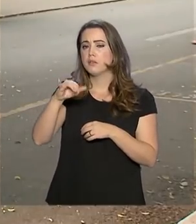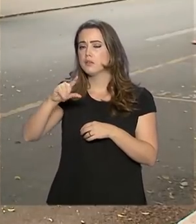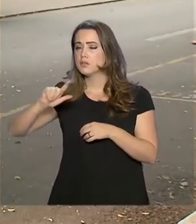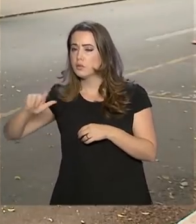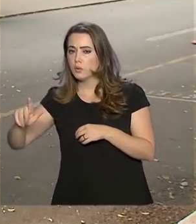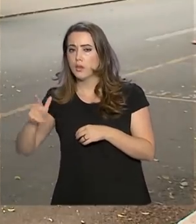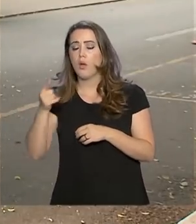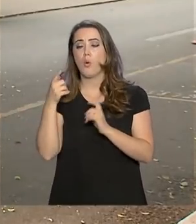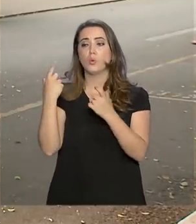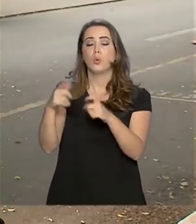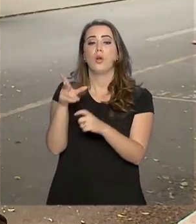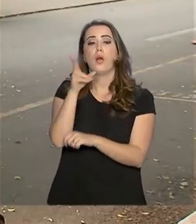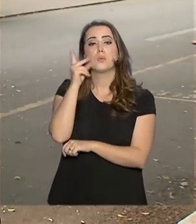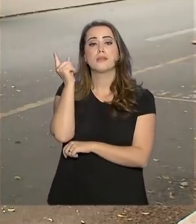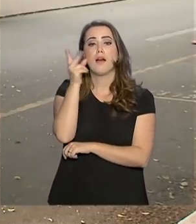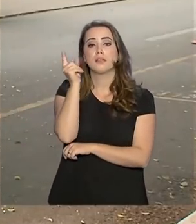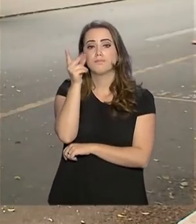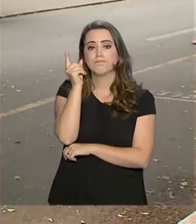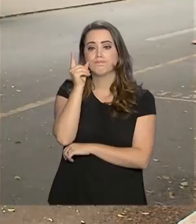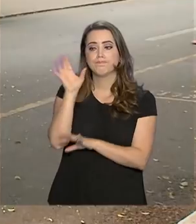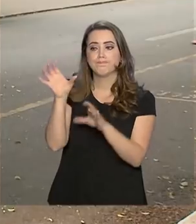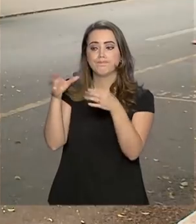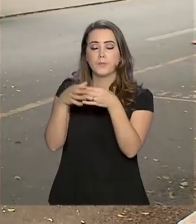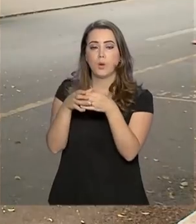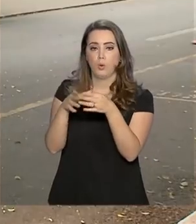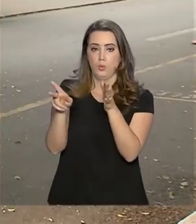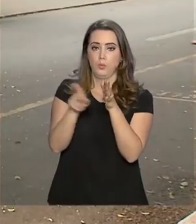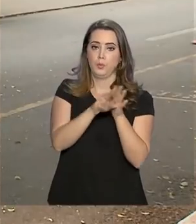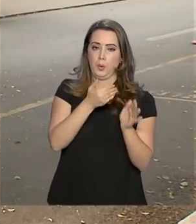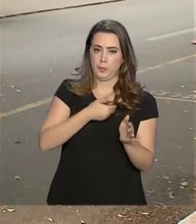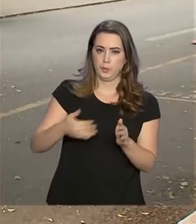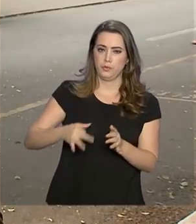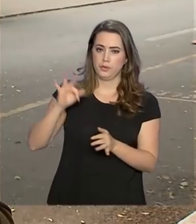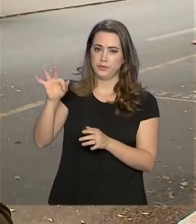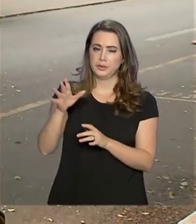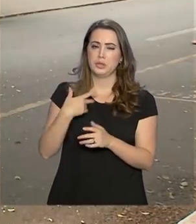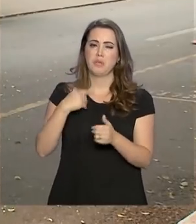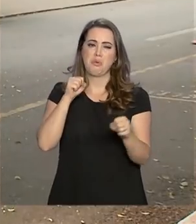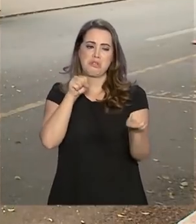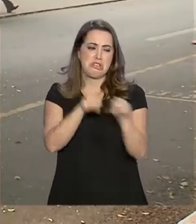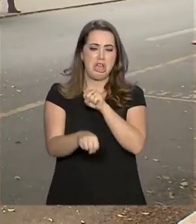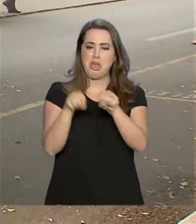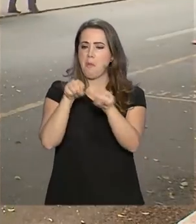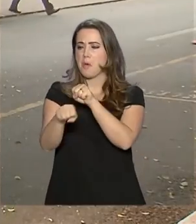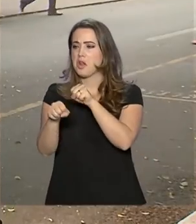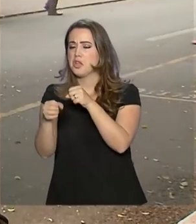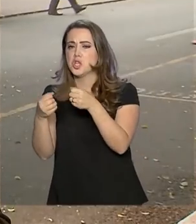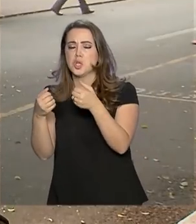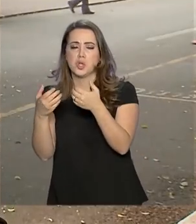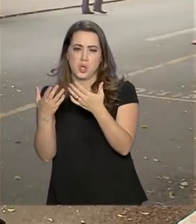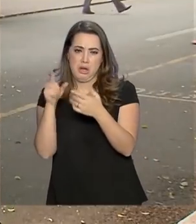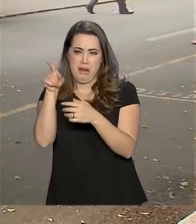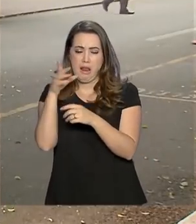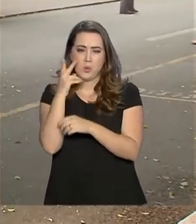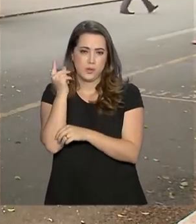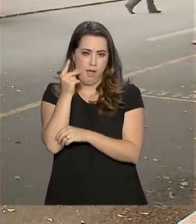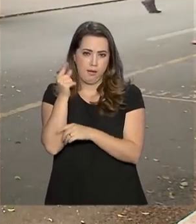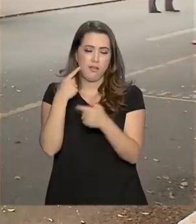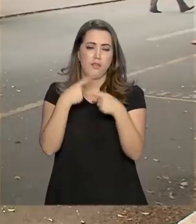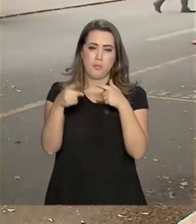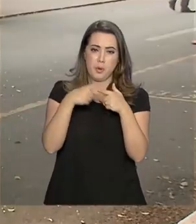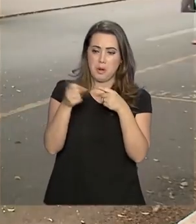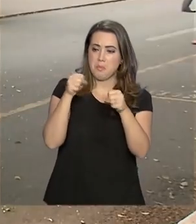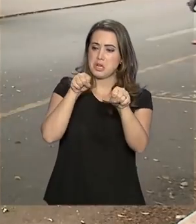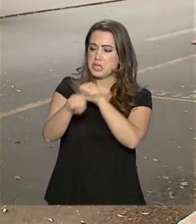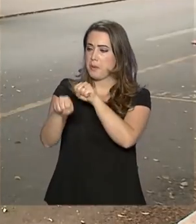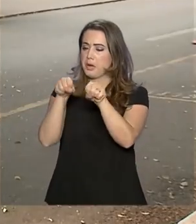violência no Estado, vários ataques a prédios públicos, ônibus, carros, inclusive um viaduto teve a estrutura seriamente abalada em um desses